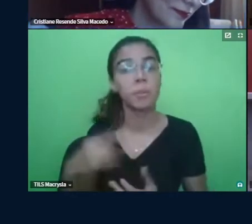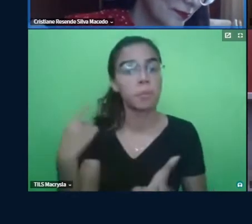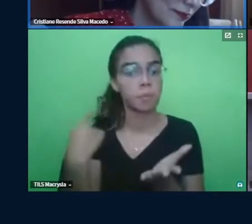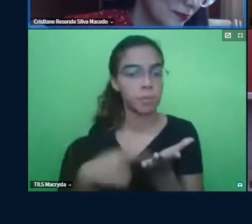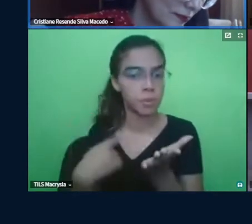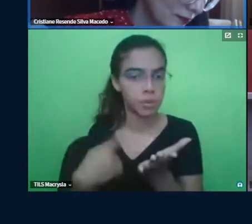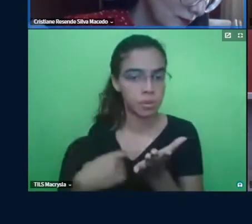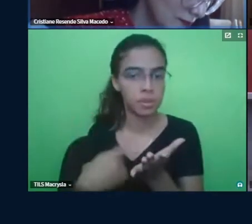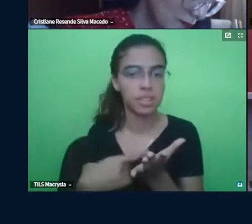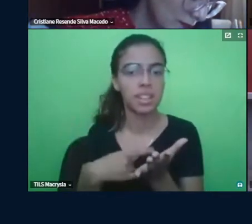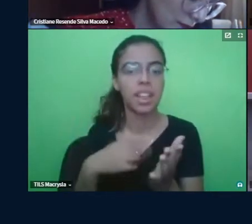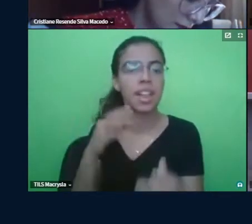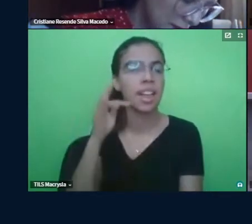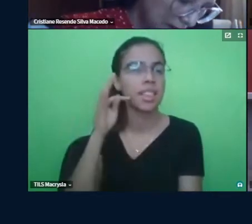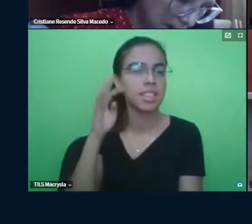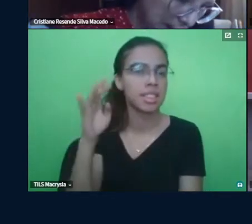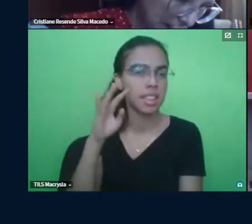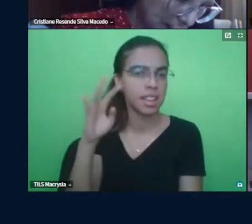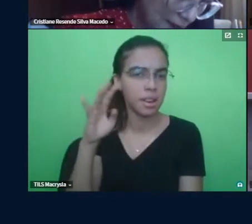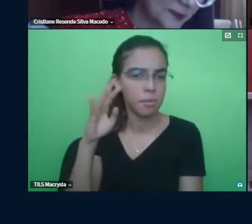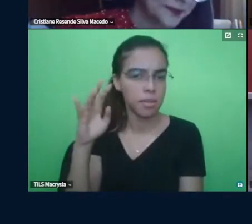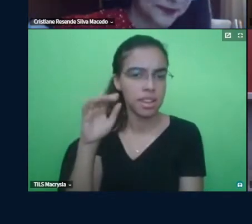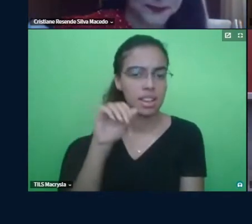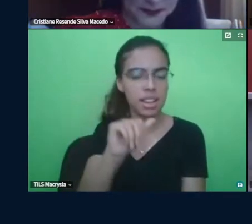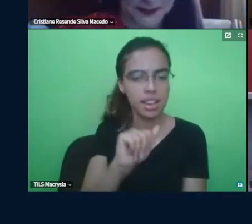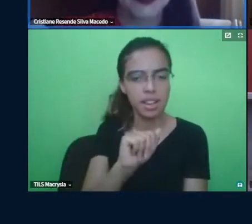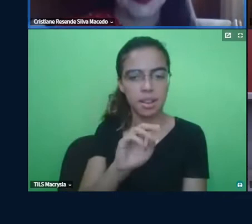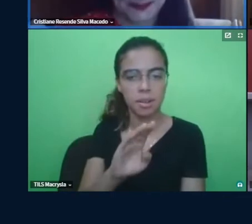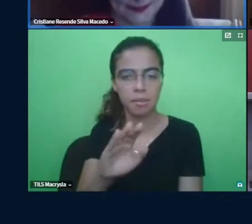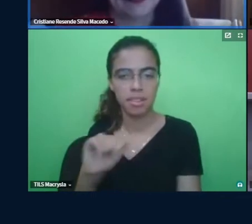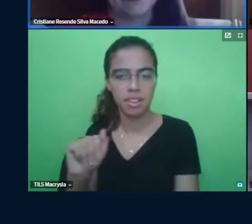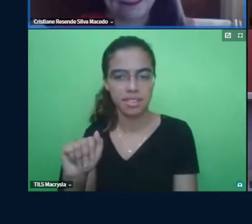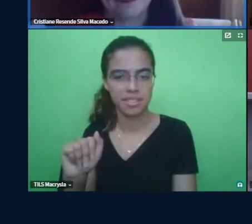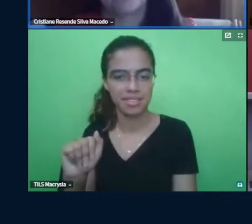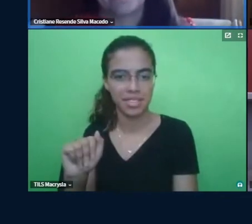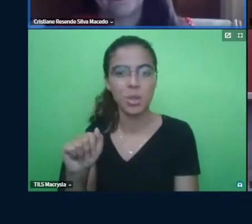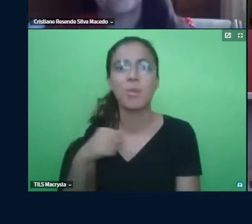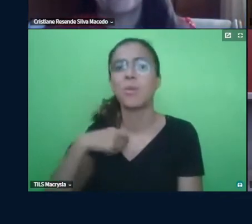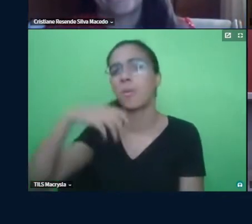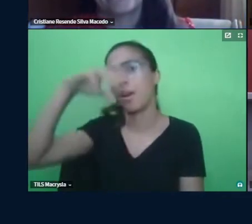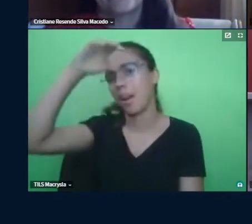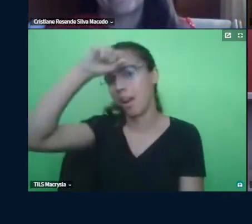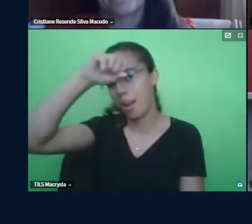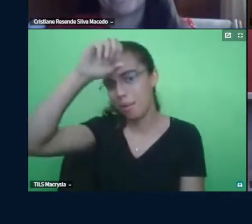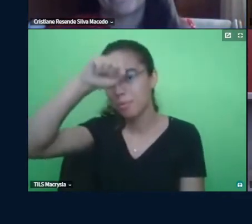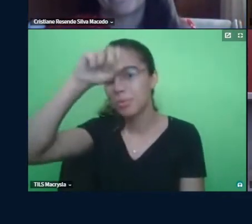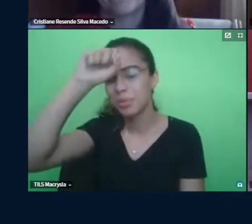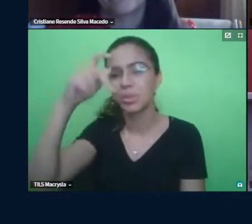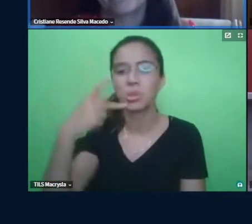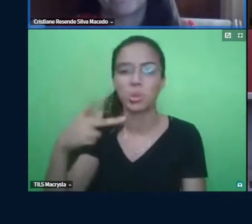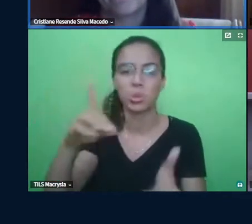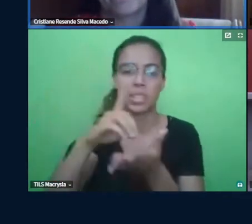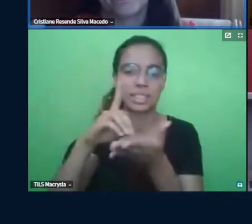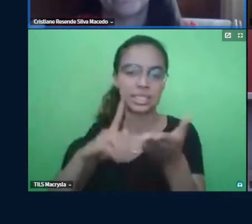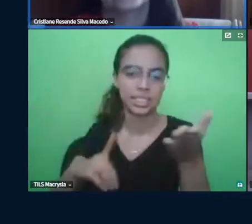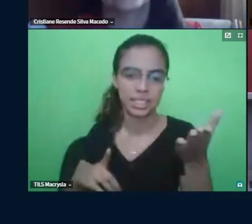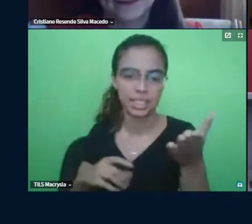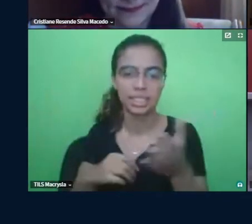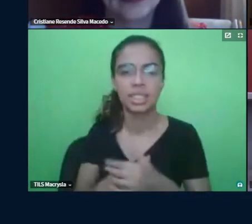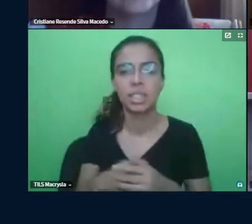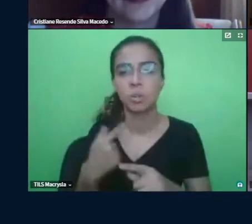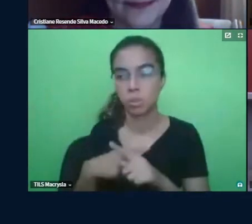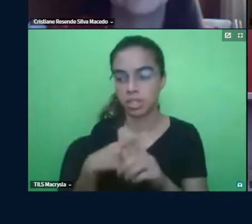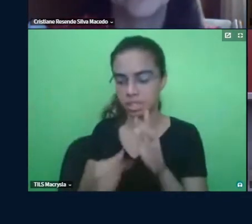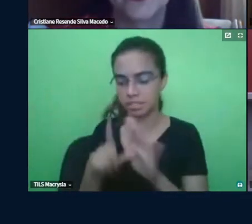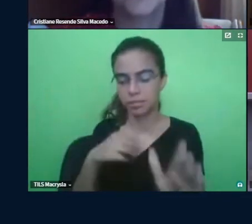a terapia ABA, e aí eu aprendi muito com a sua dissertação, porque muita coisa eu não